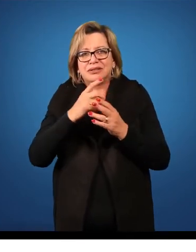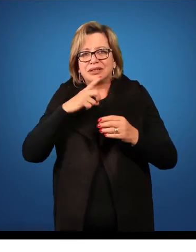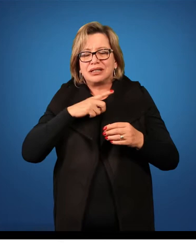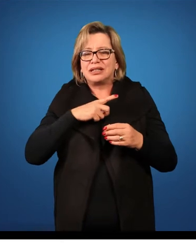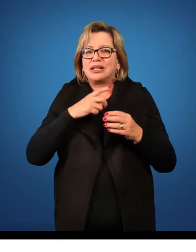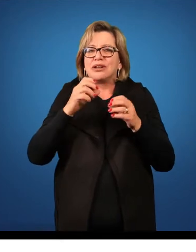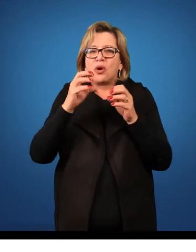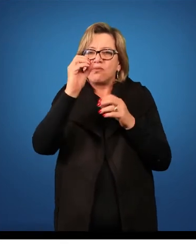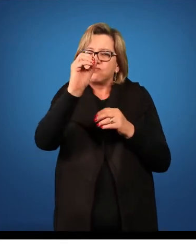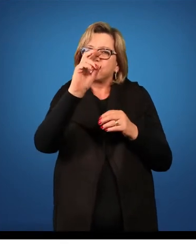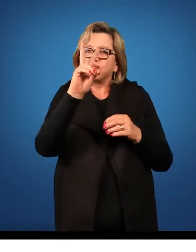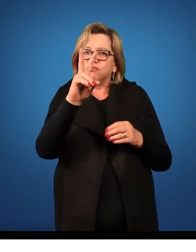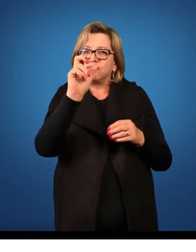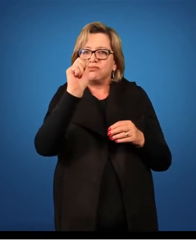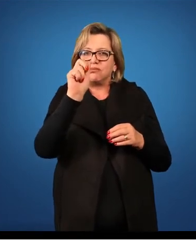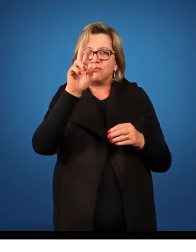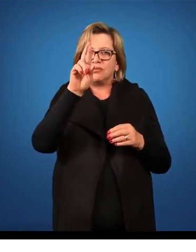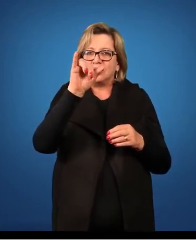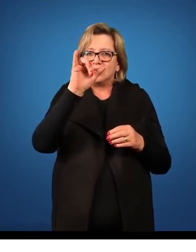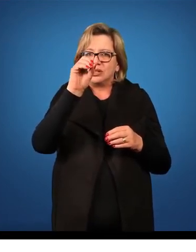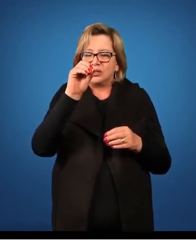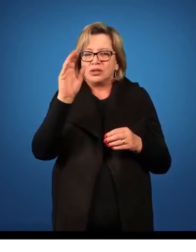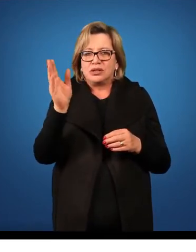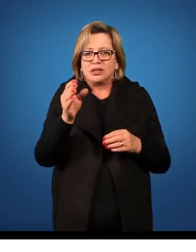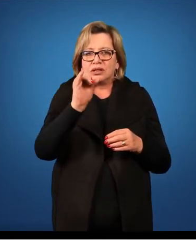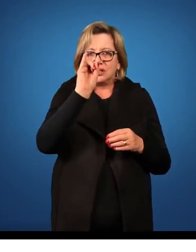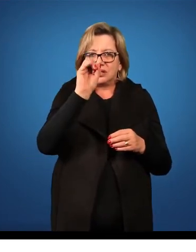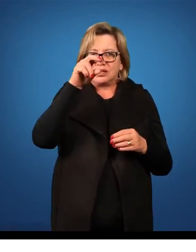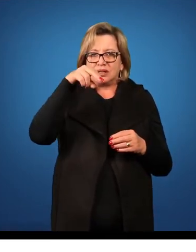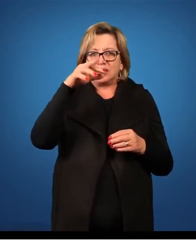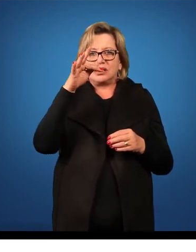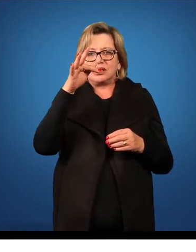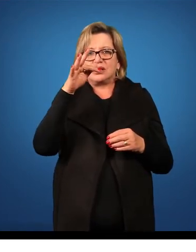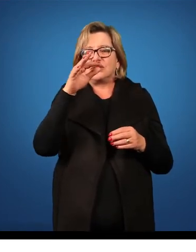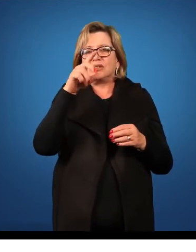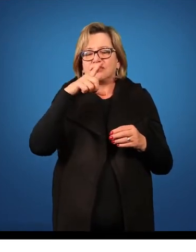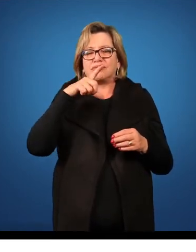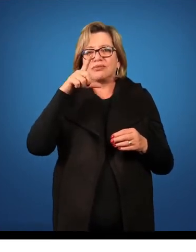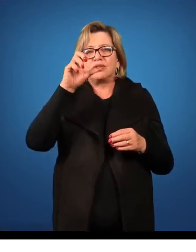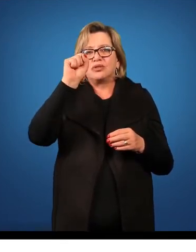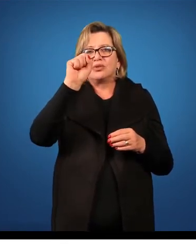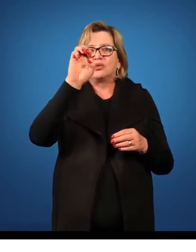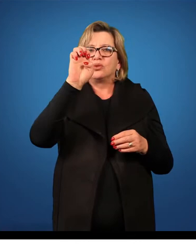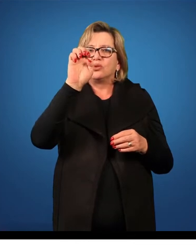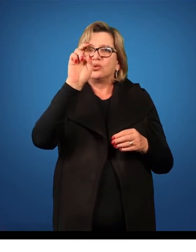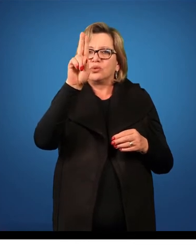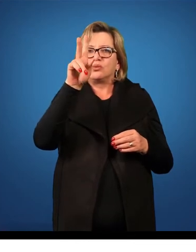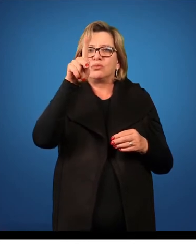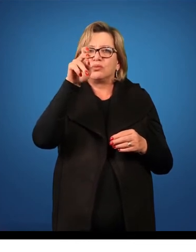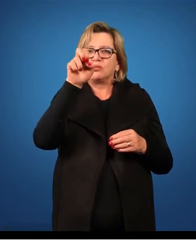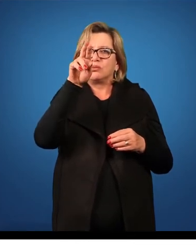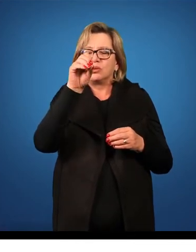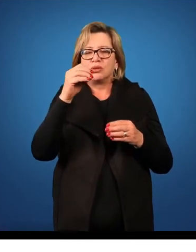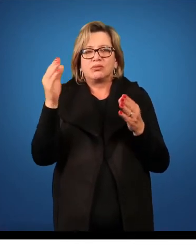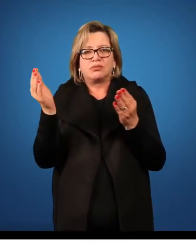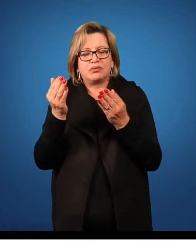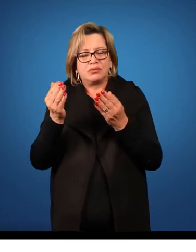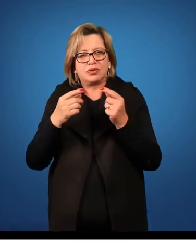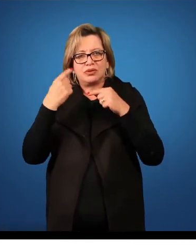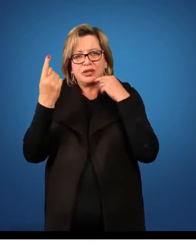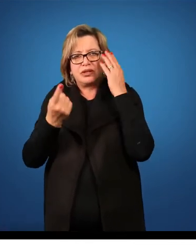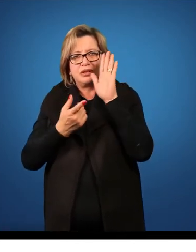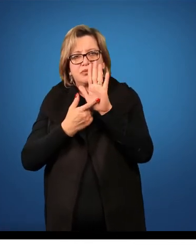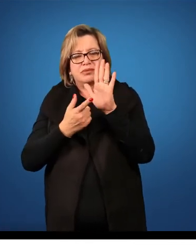ínfero, não é todas as plantas, Solanales, por exemplo, tem ovário supero. Bom, e por fim, a gente vai falar do grupo mais